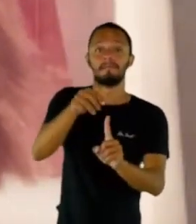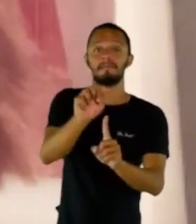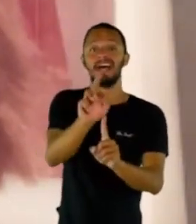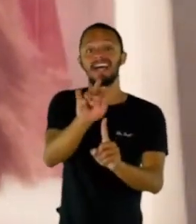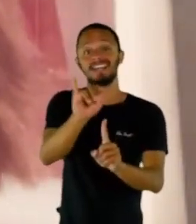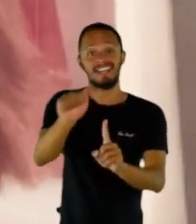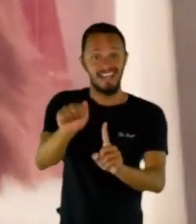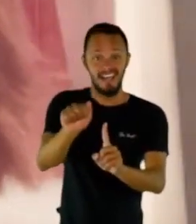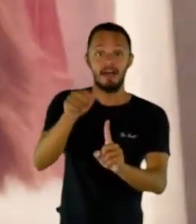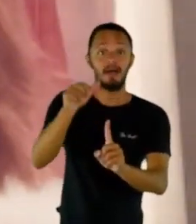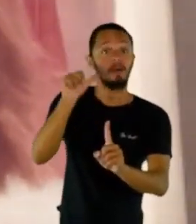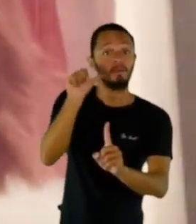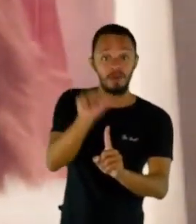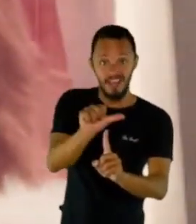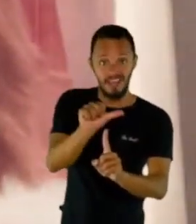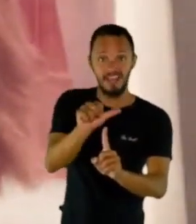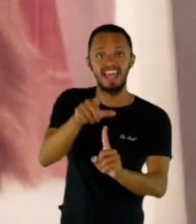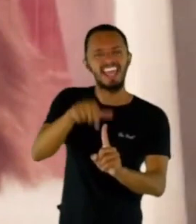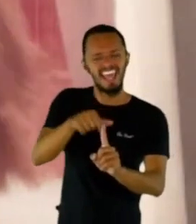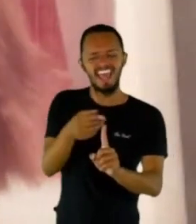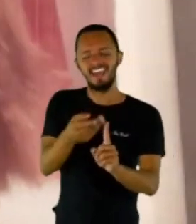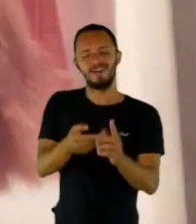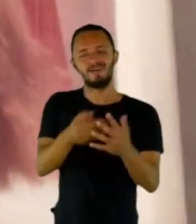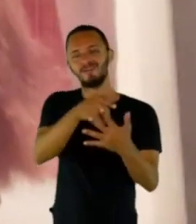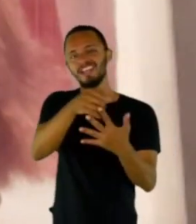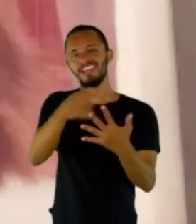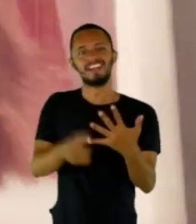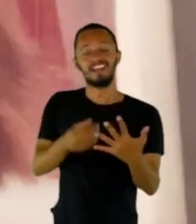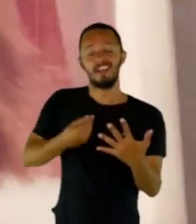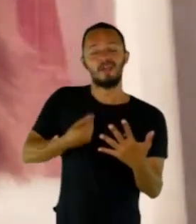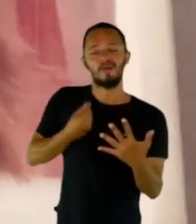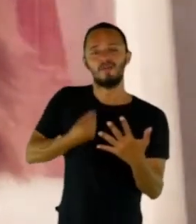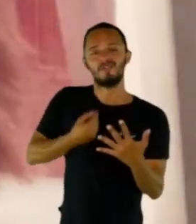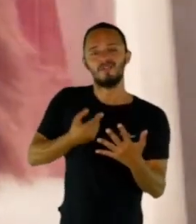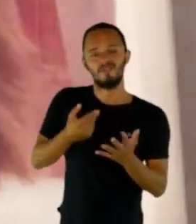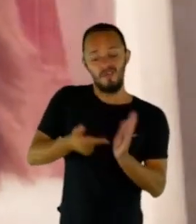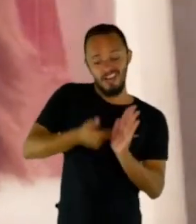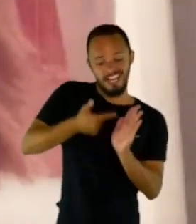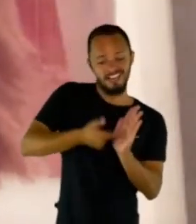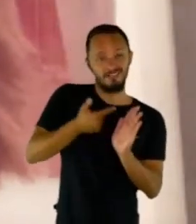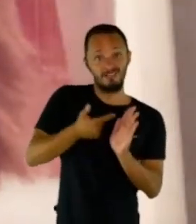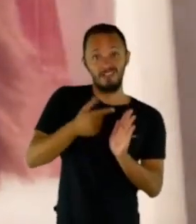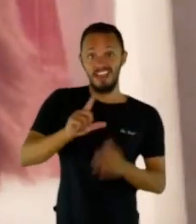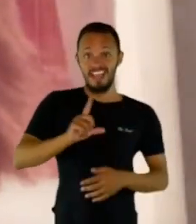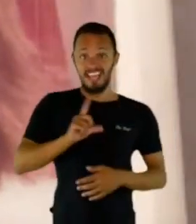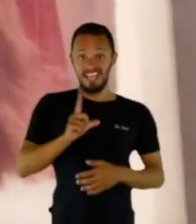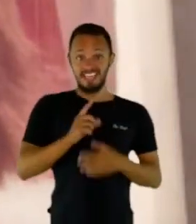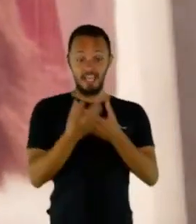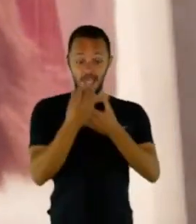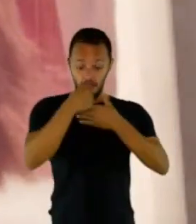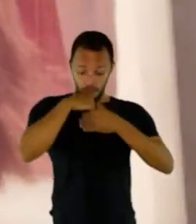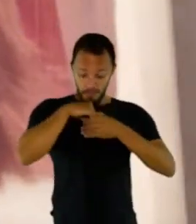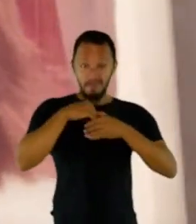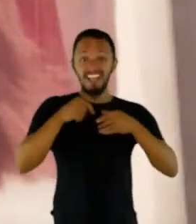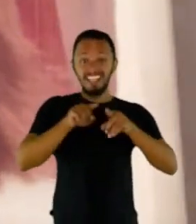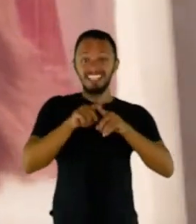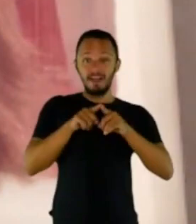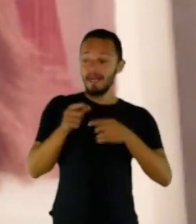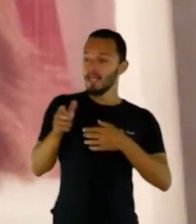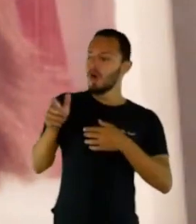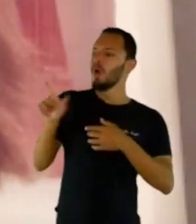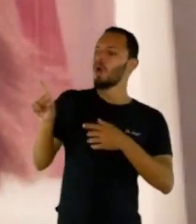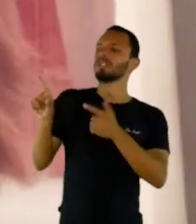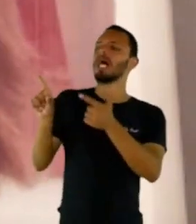reais de ficção, eis este livro. Ele tem muito de mim e de tantos outros personagens que me tocaram e me